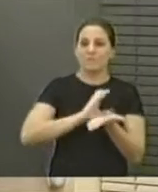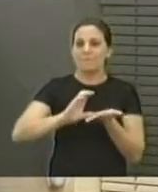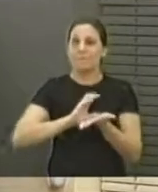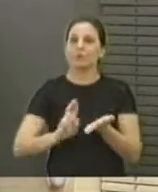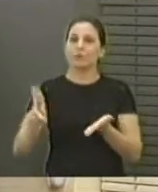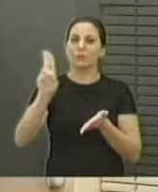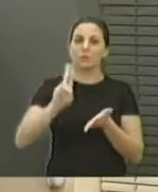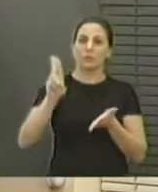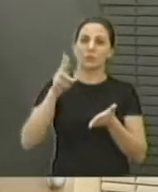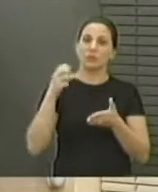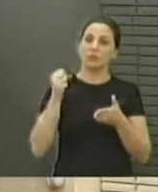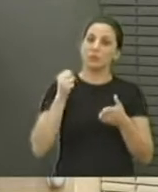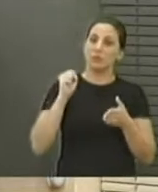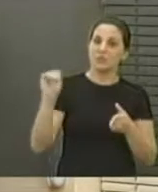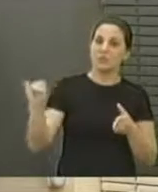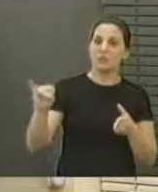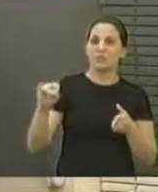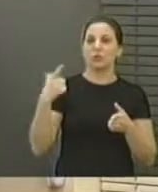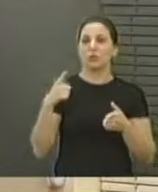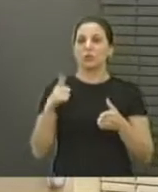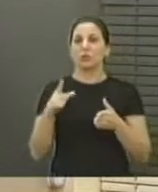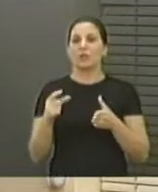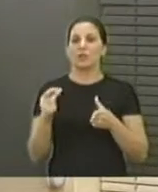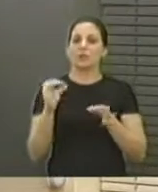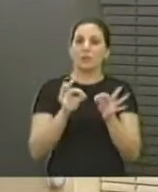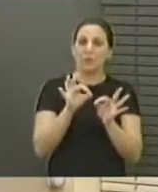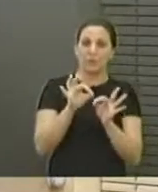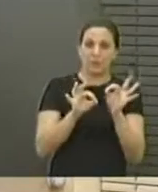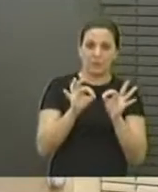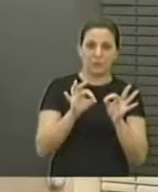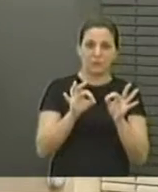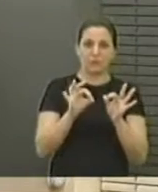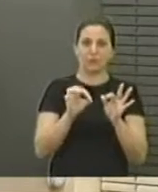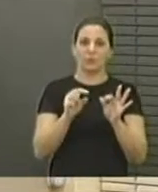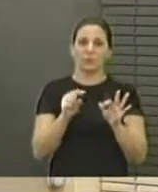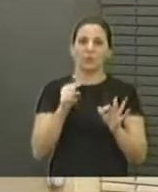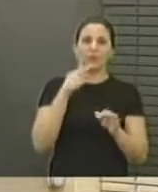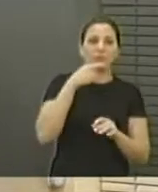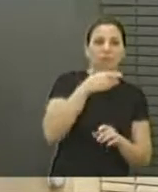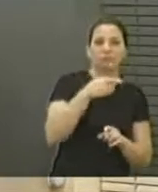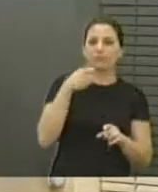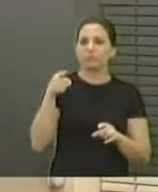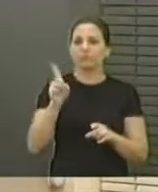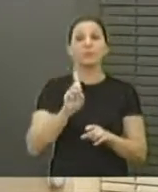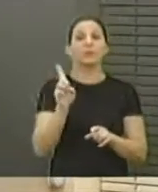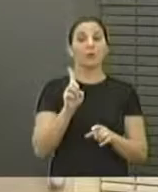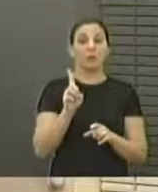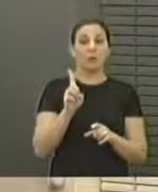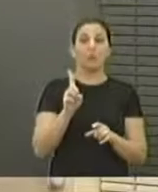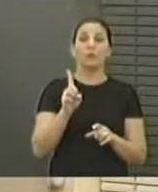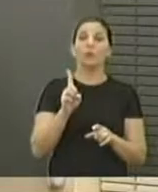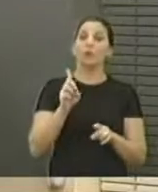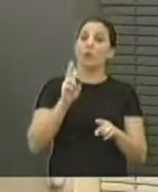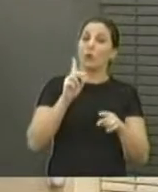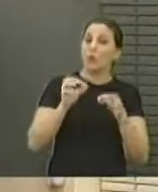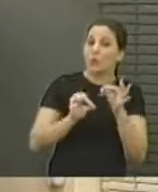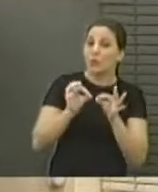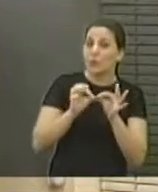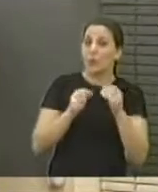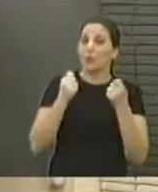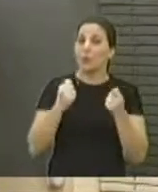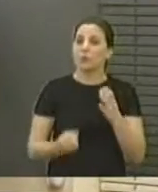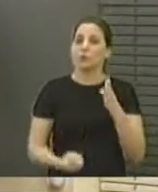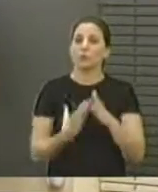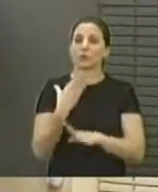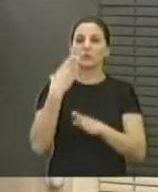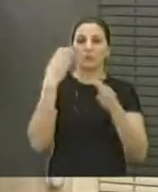que se não tivesse controle, não estou aqui apontando o dedo para ninguém, está desviando dinheiro para lá e para cá, porque se não tivesse controle, sim, pode acontecer isso,